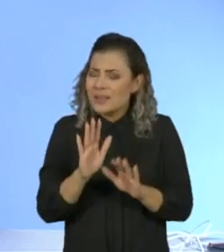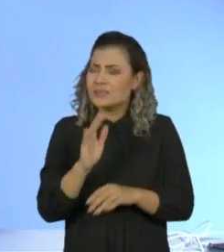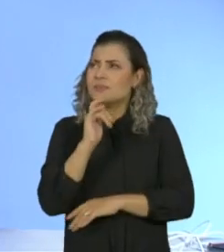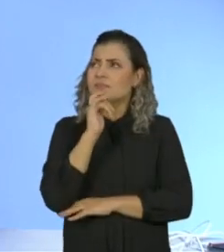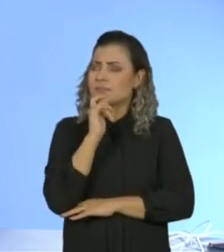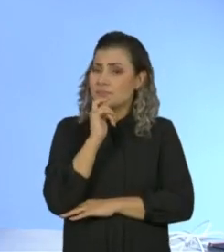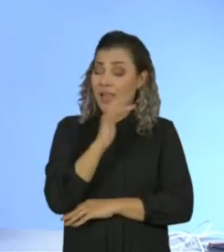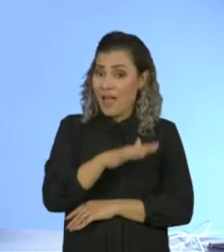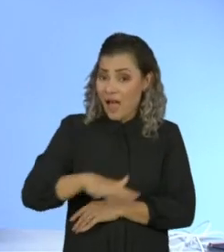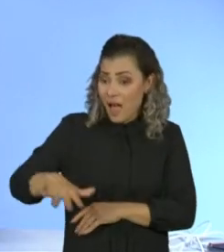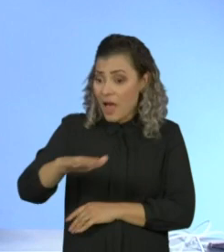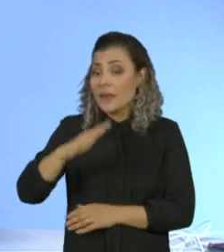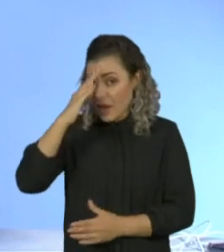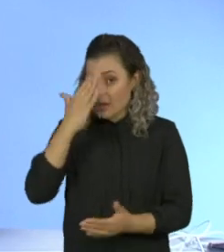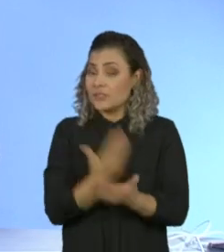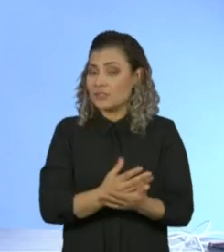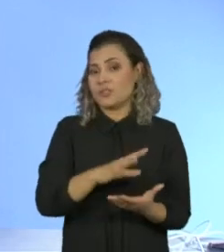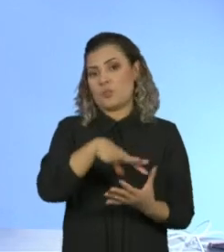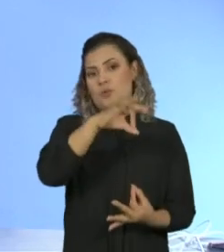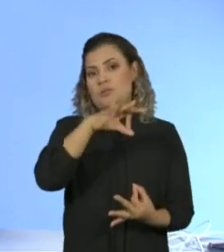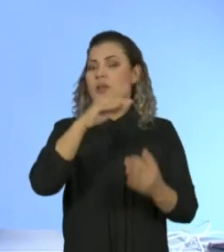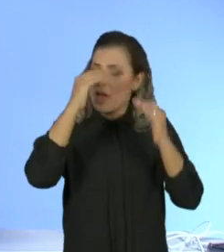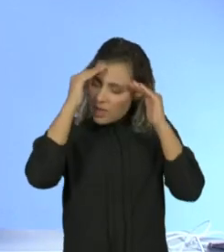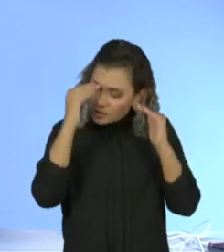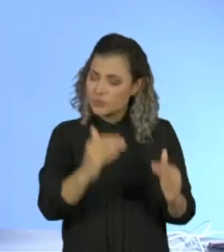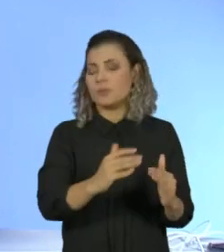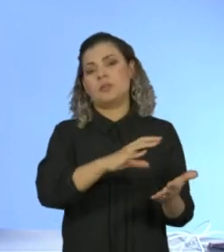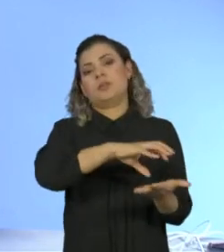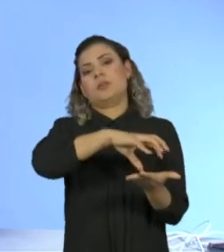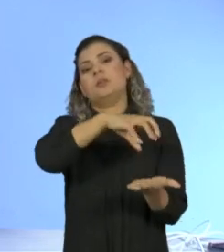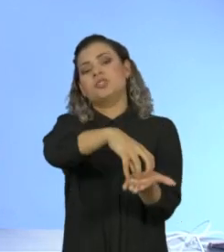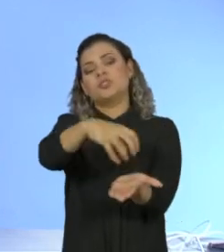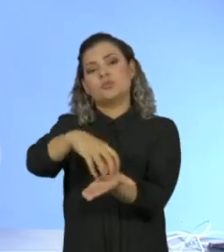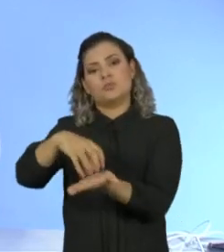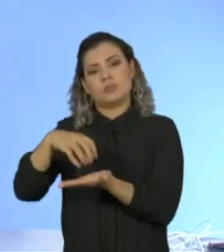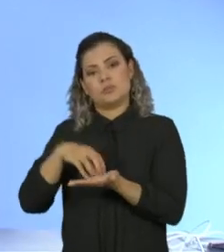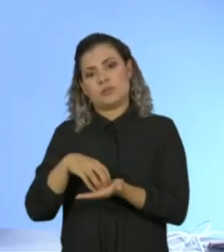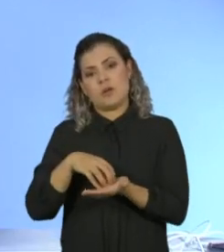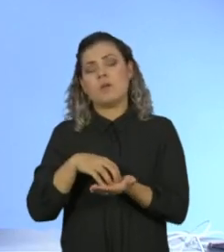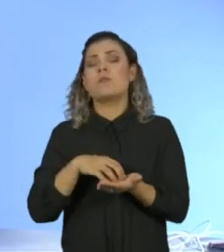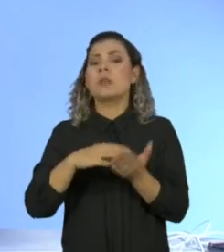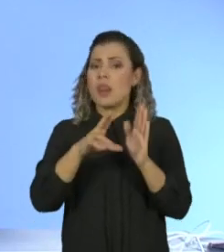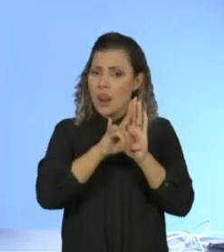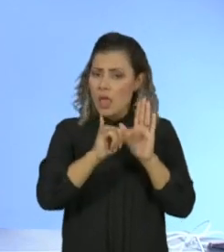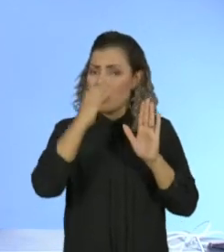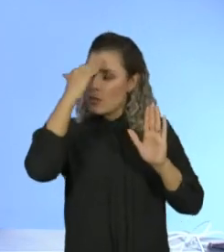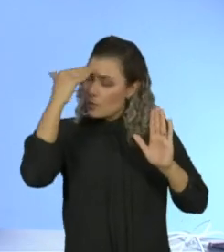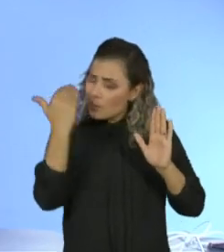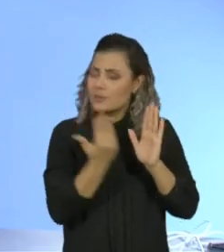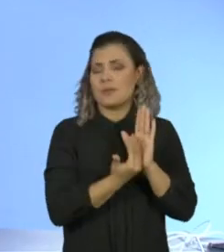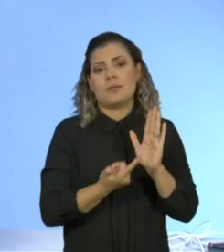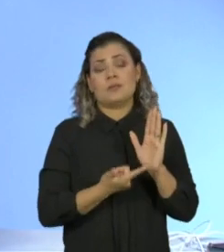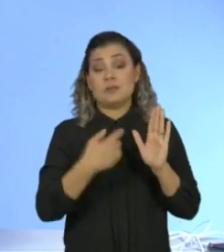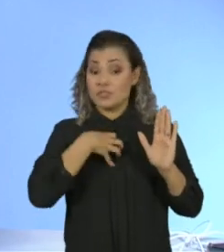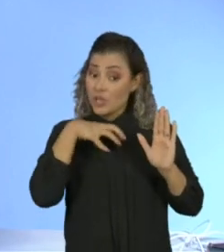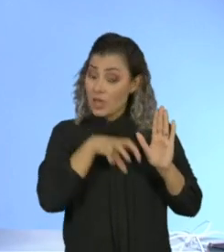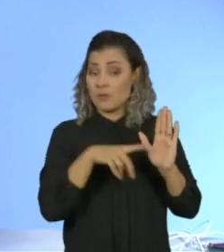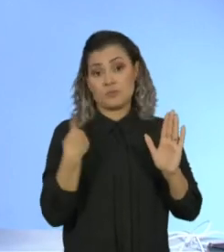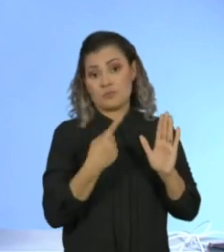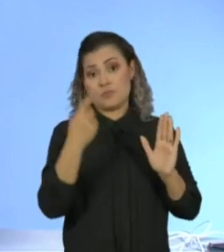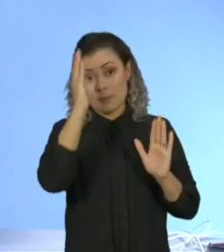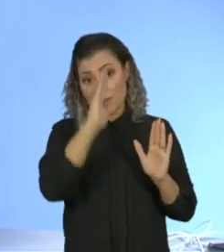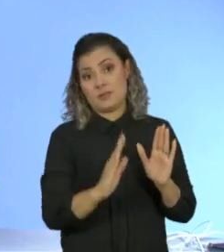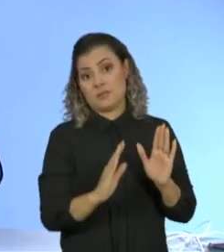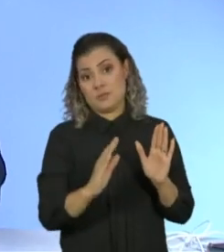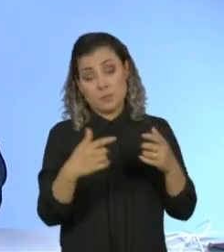Segmentos que acreditem na democracia, que respeitam as instituições, que cumpram as leis. É isso que nós precisamos no Brasil.